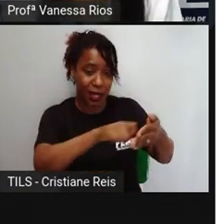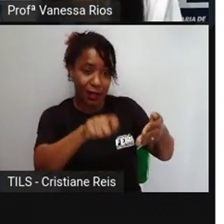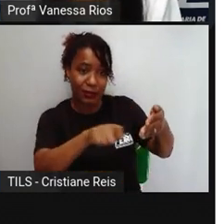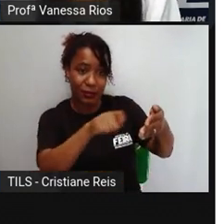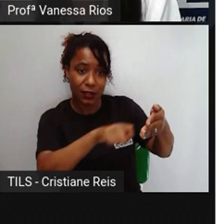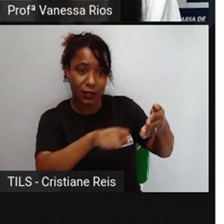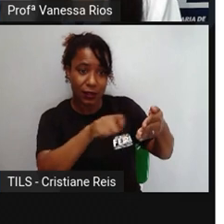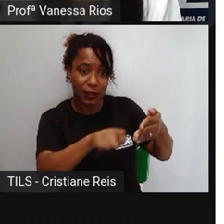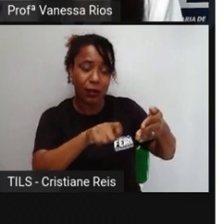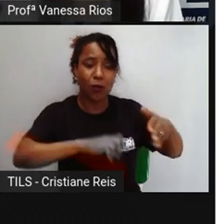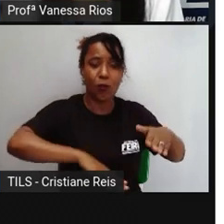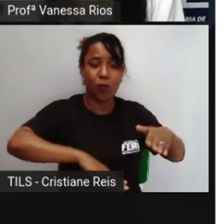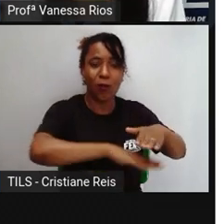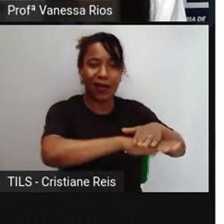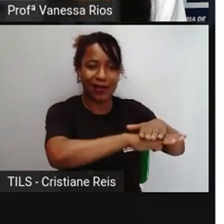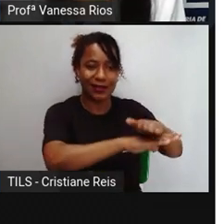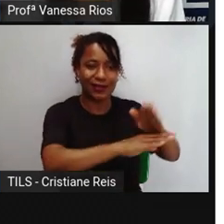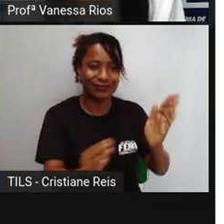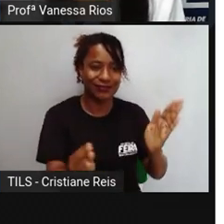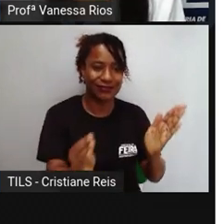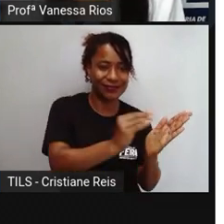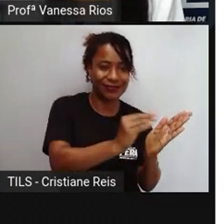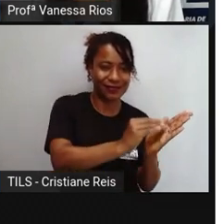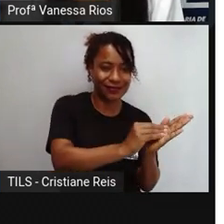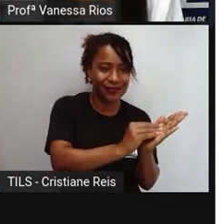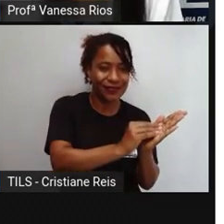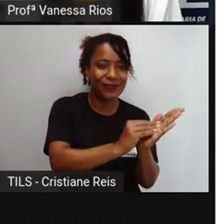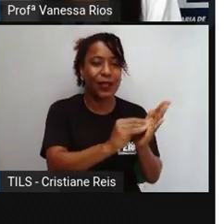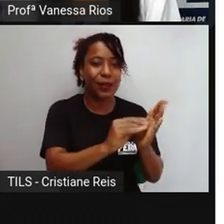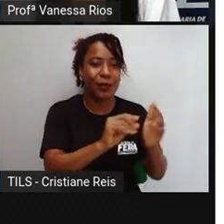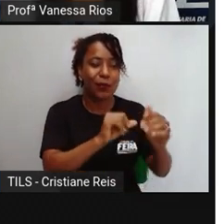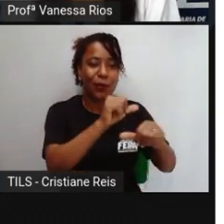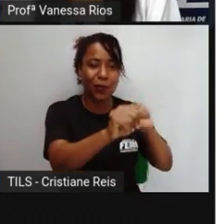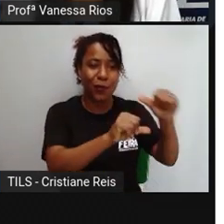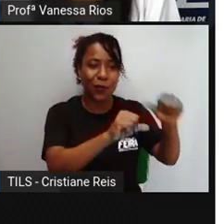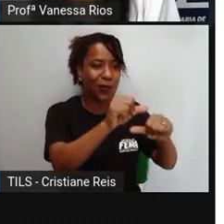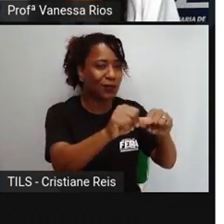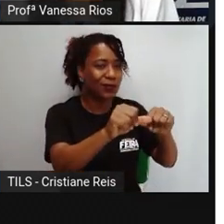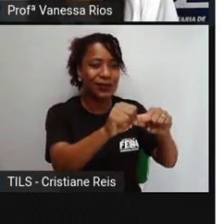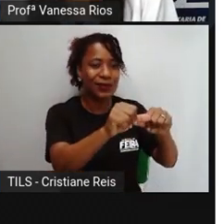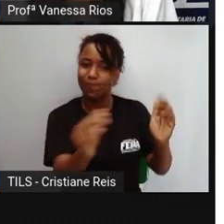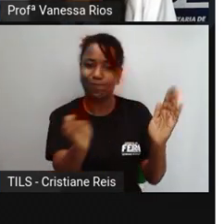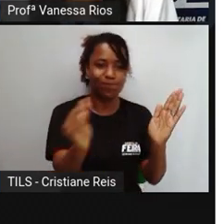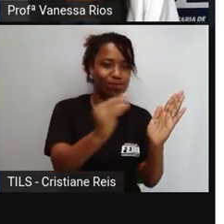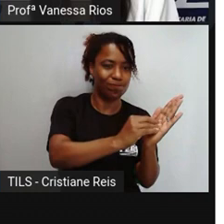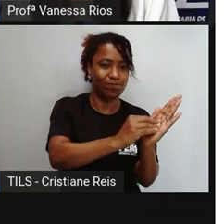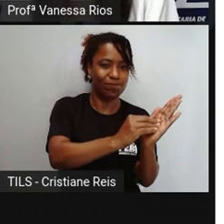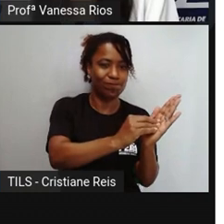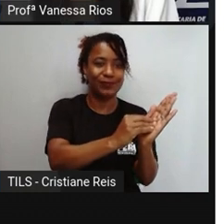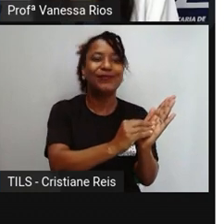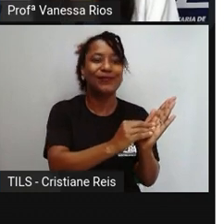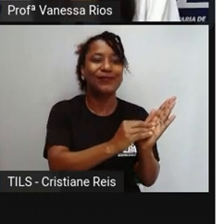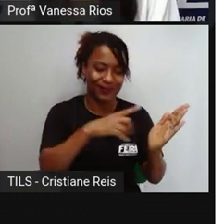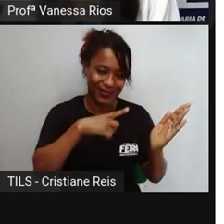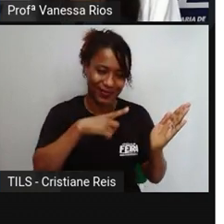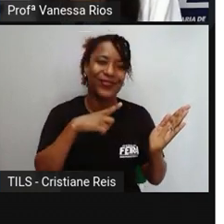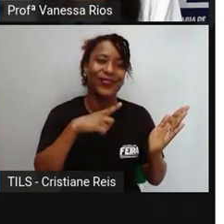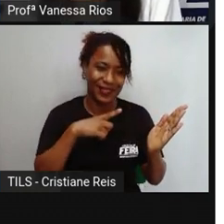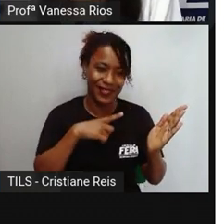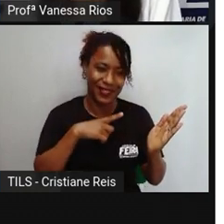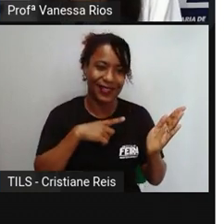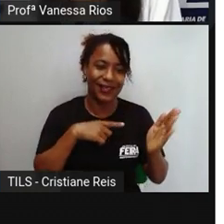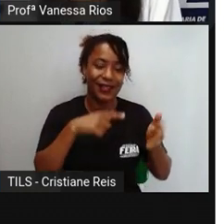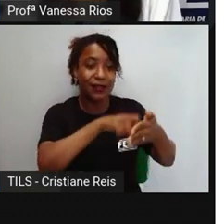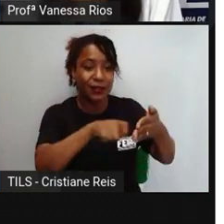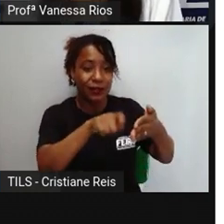né, de não se modificar, inclusive, em muitas situações, em muitas características. Então, a escrita traz